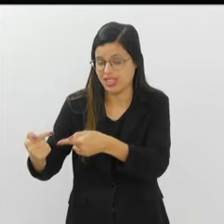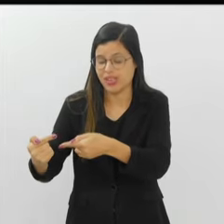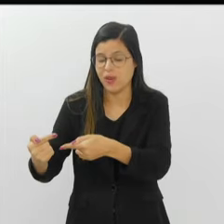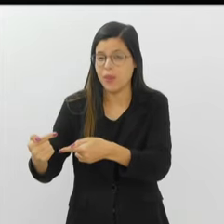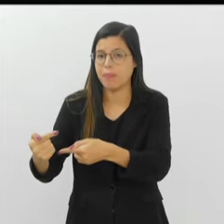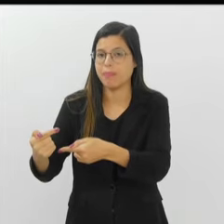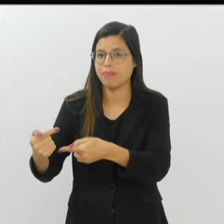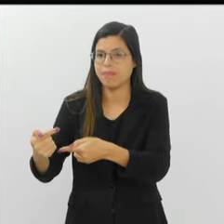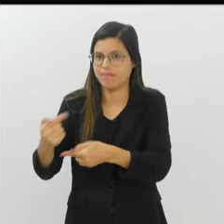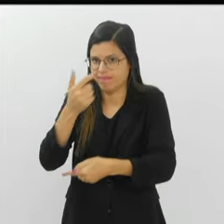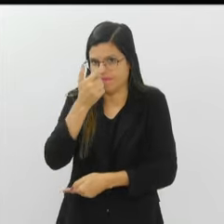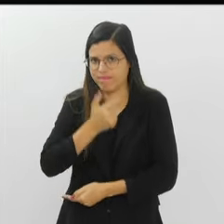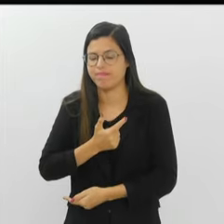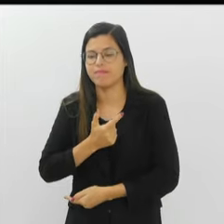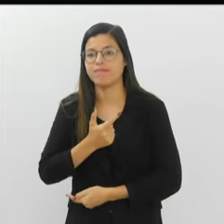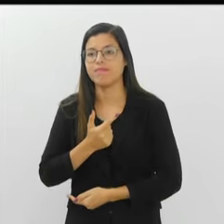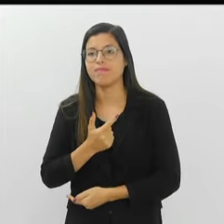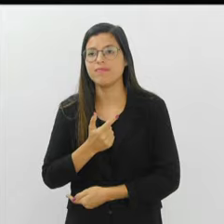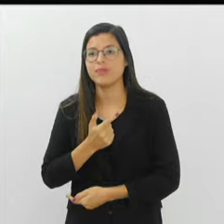que...